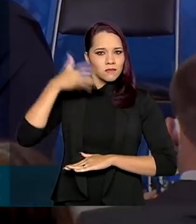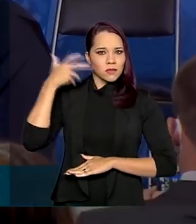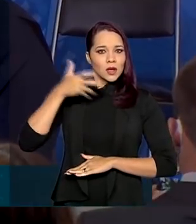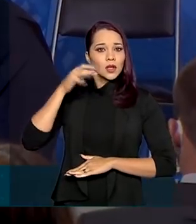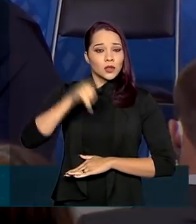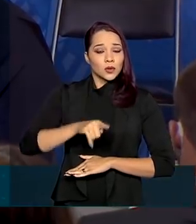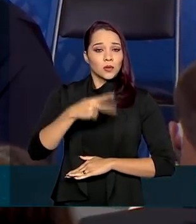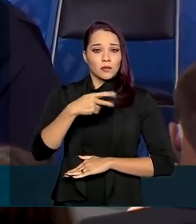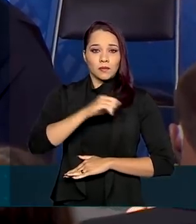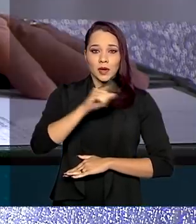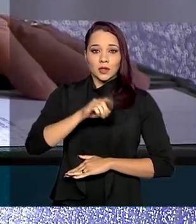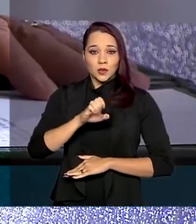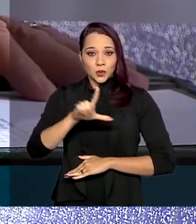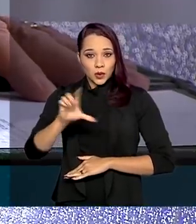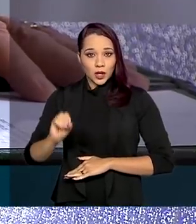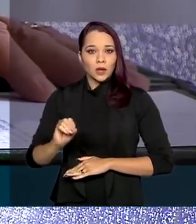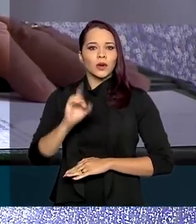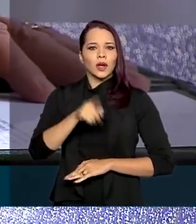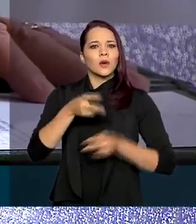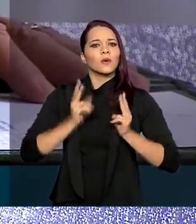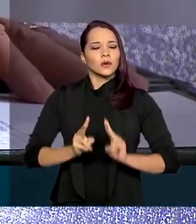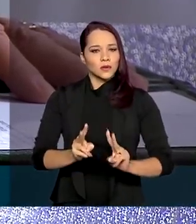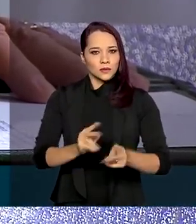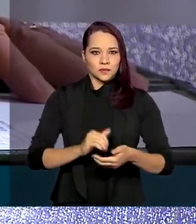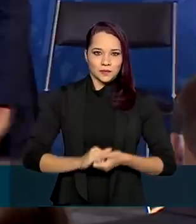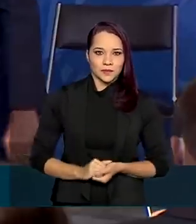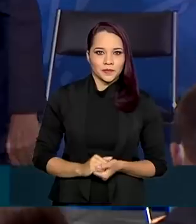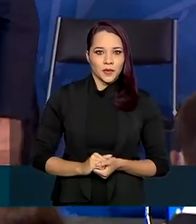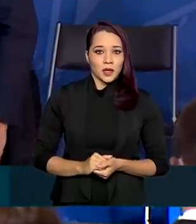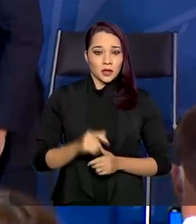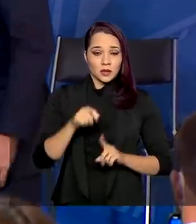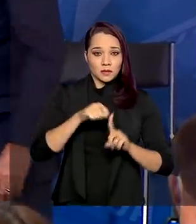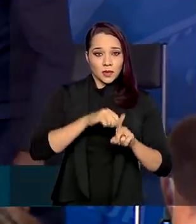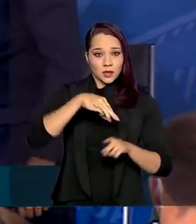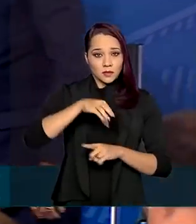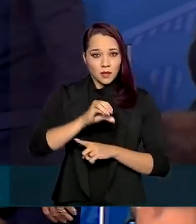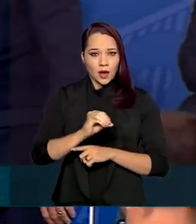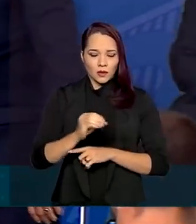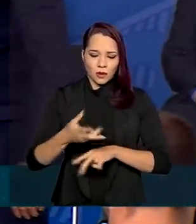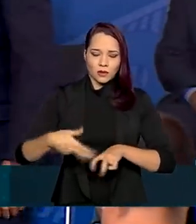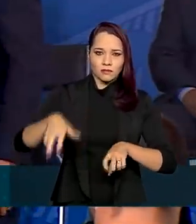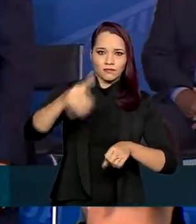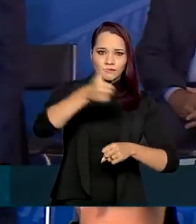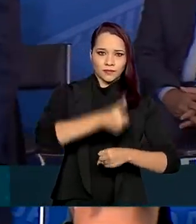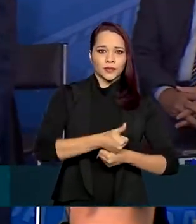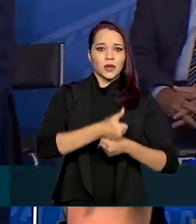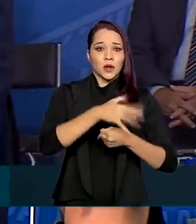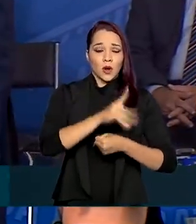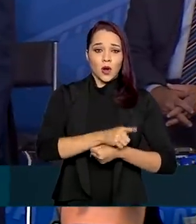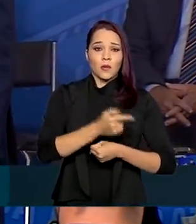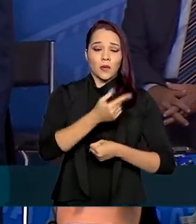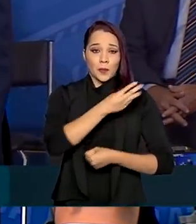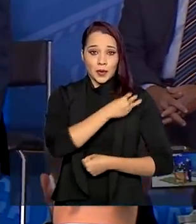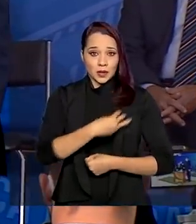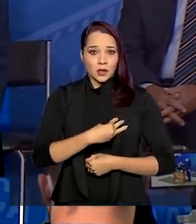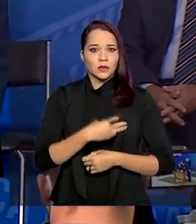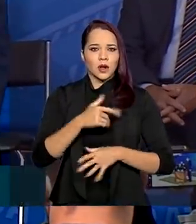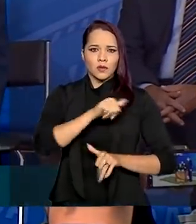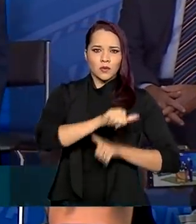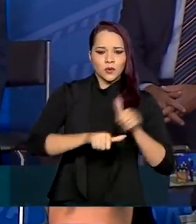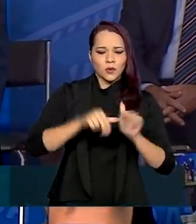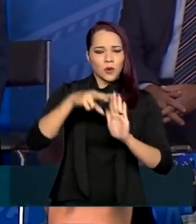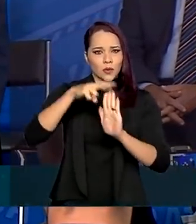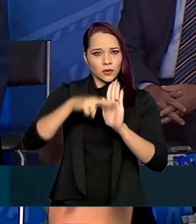ministro Eduardo Pazuello será continuidade. Desde maio, quando assumiu como ministro interino, ele mudou o